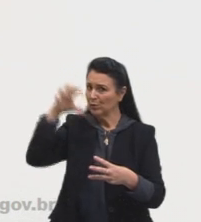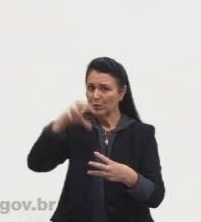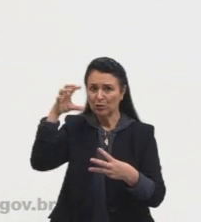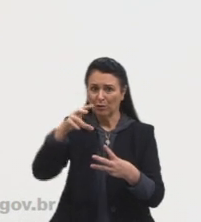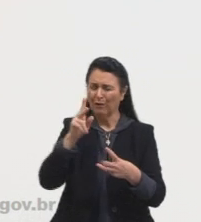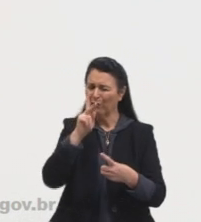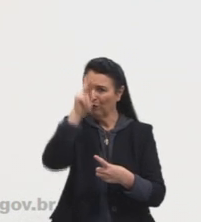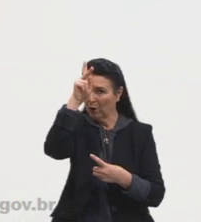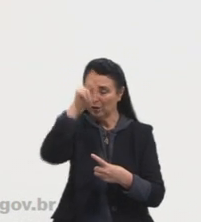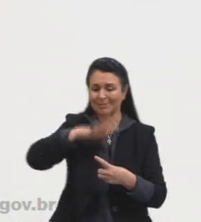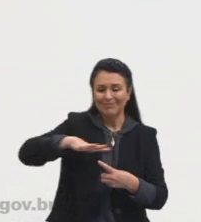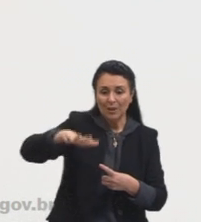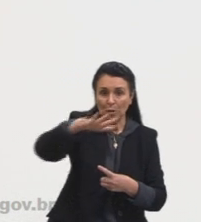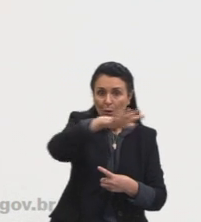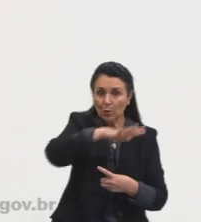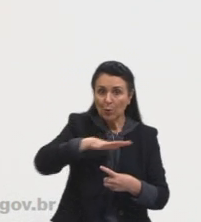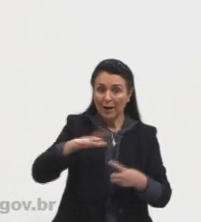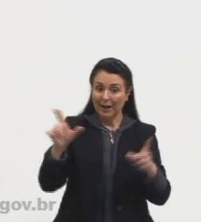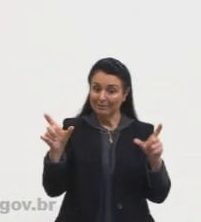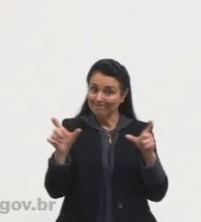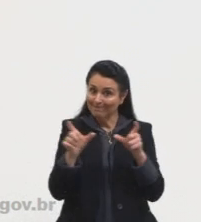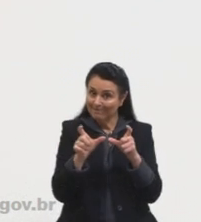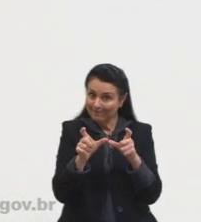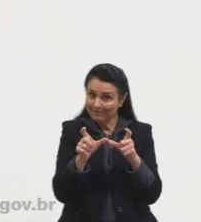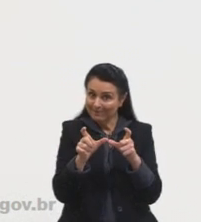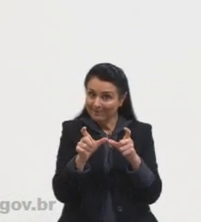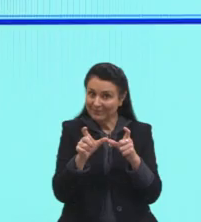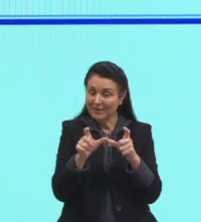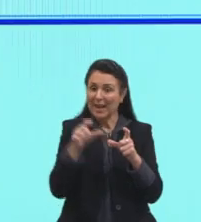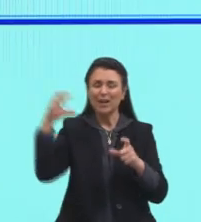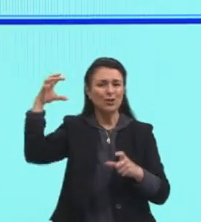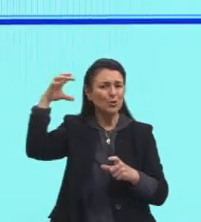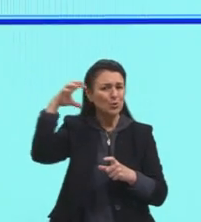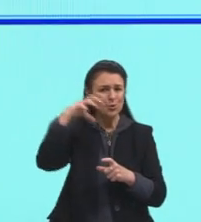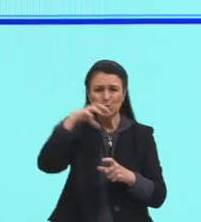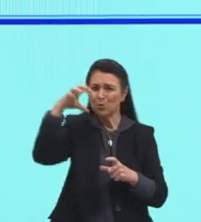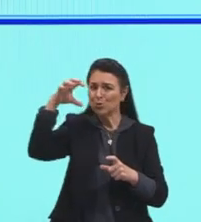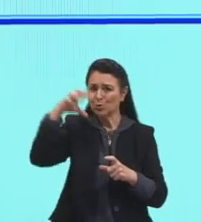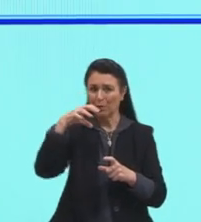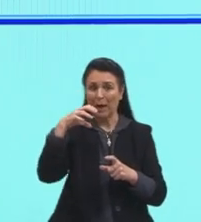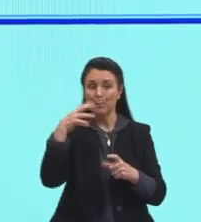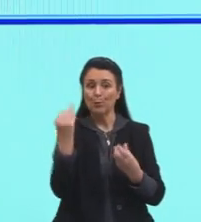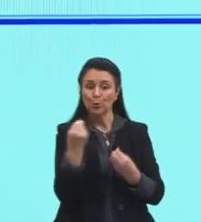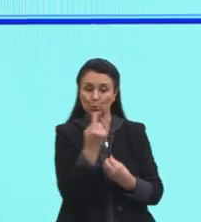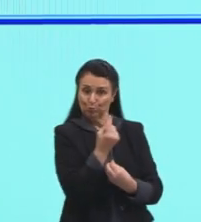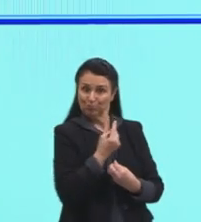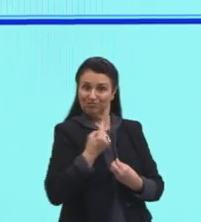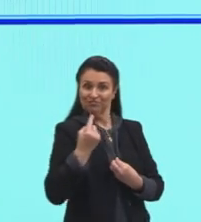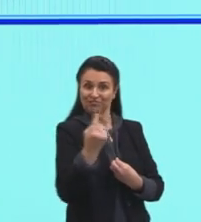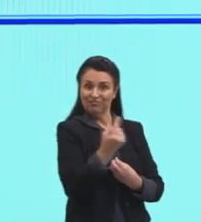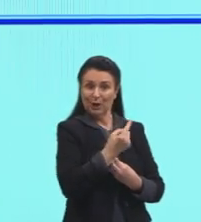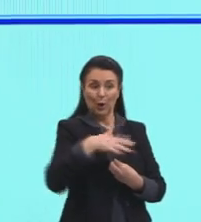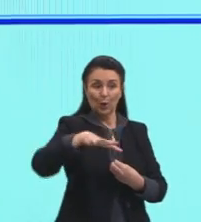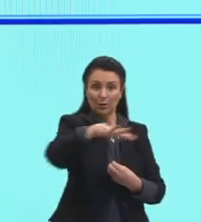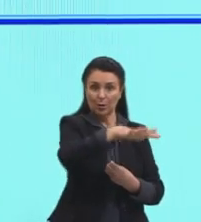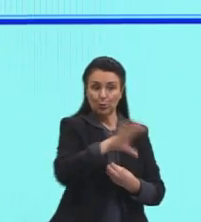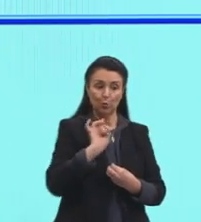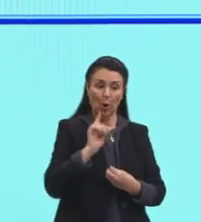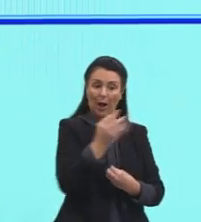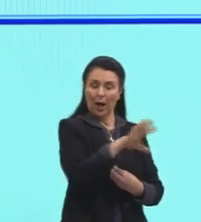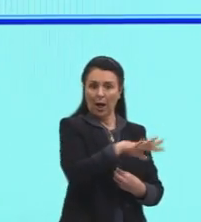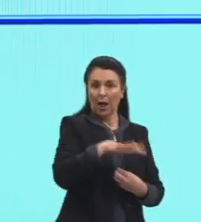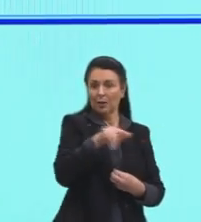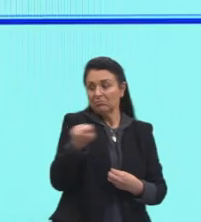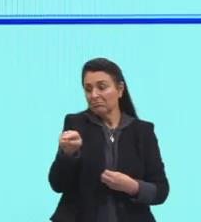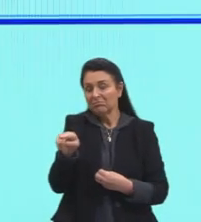E aí são áreas pequenas, né, de grande intensidade, então essa chuva é bem isolada, tá? Então aqui, chuva de verão, chuva